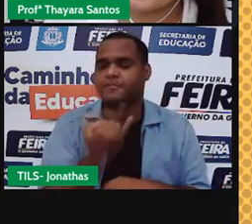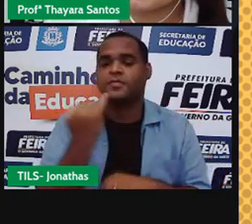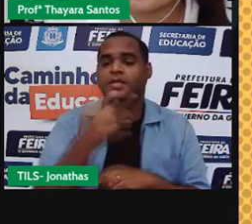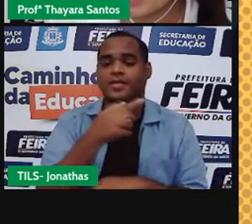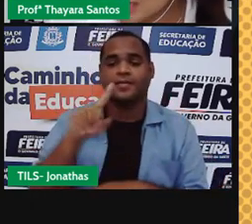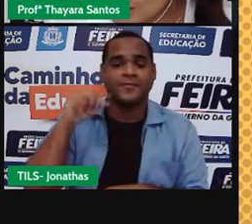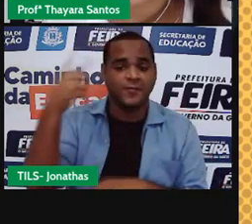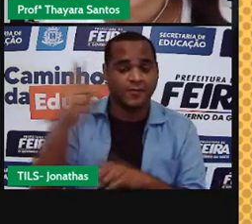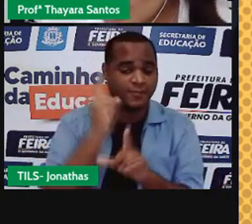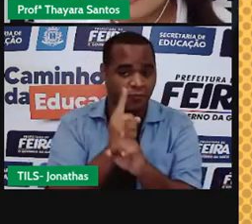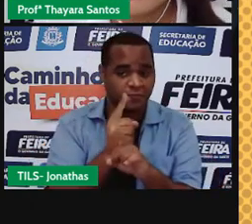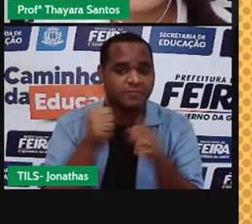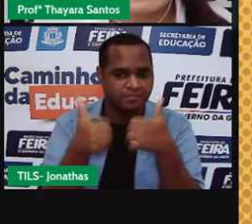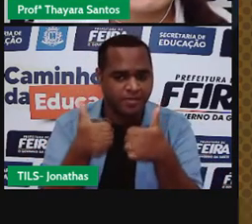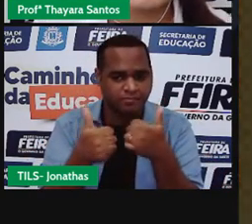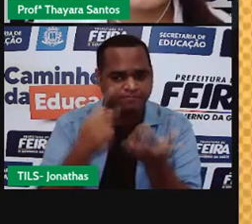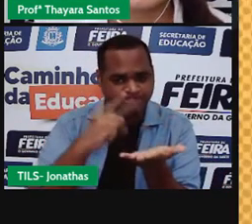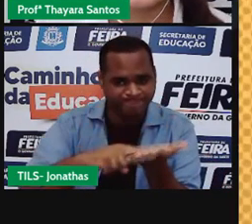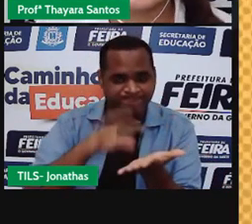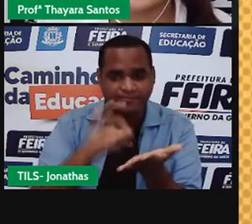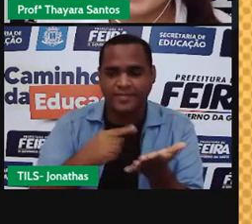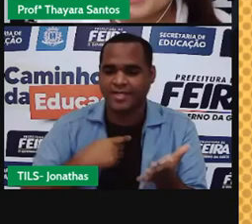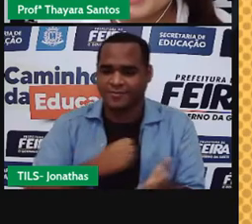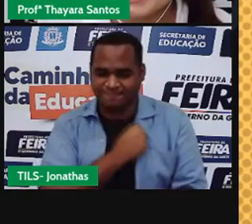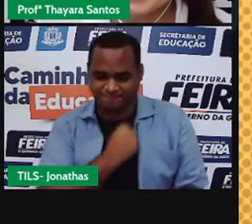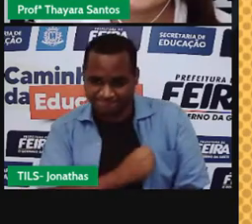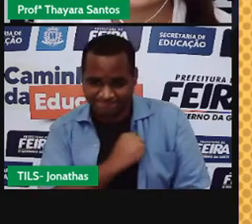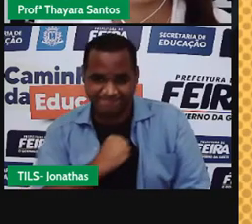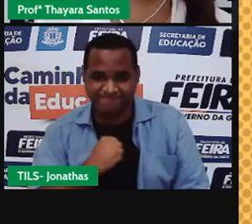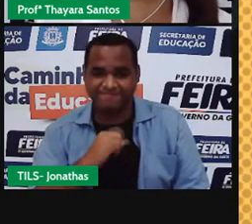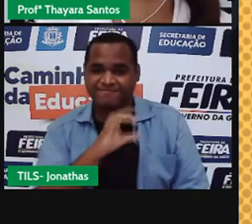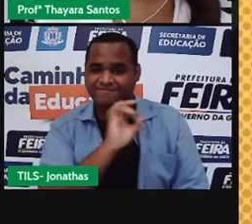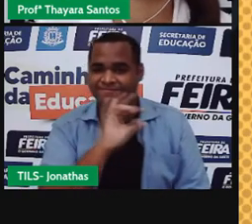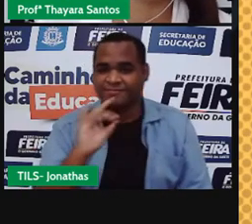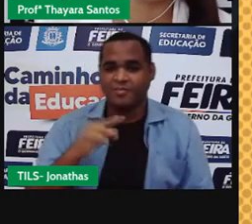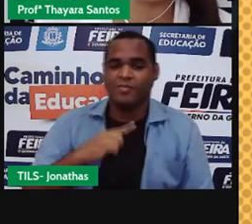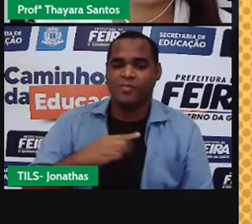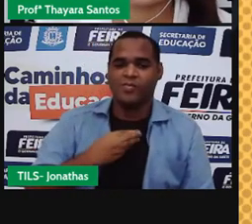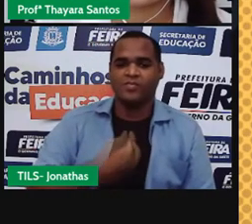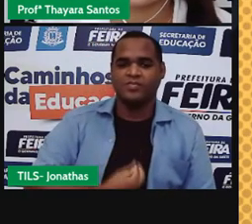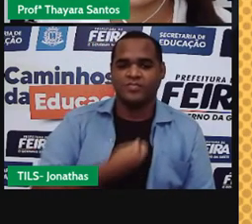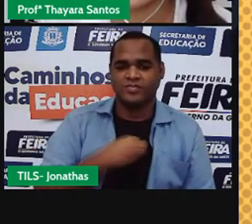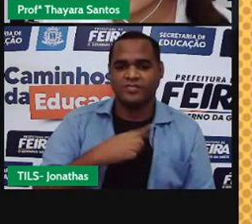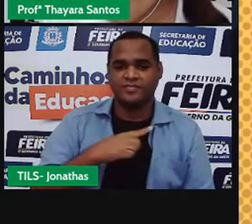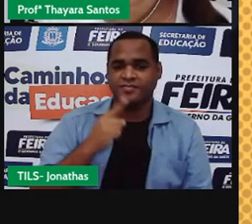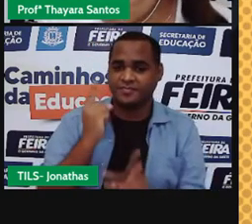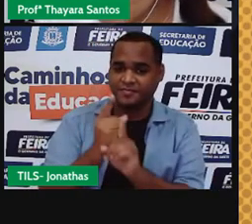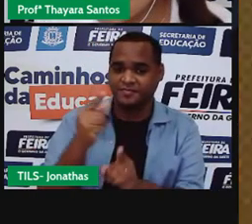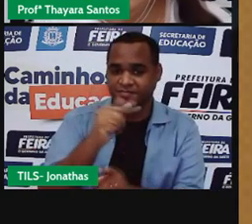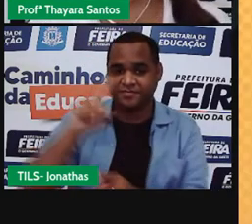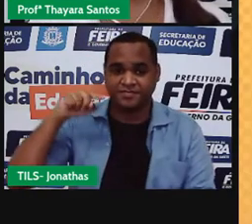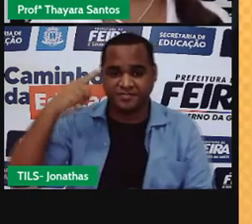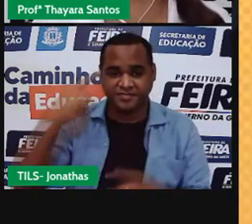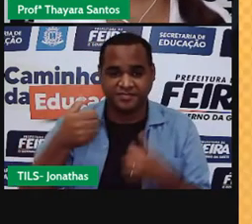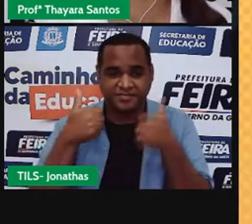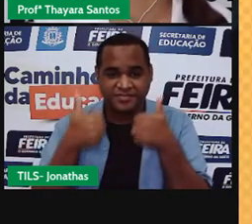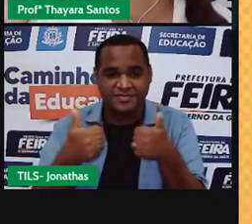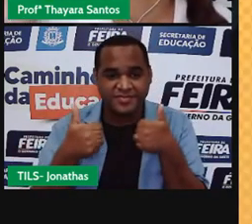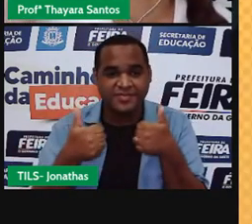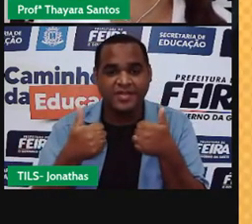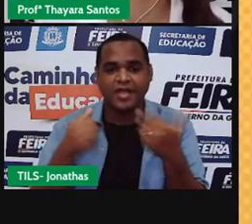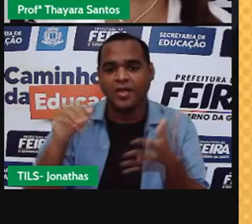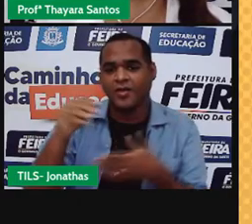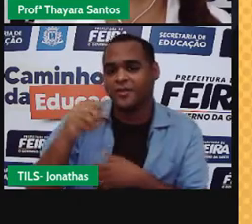a gente tem um encontro marcado. Eu vou ficar aqui morrendo de saudade de vocês, mas a gente se encontra na semana que vem de novo. Então, pessoal,